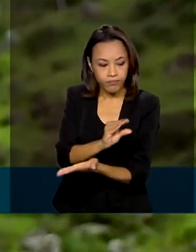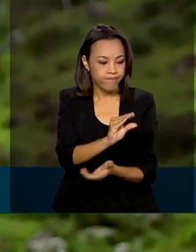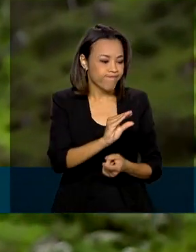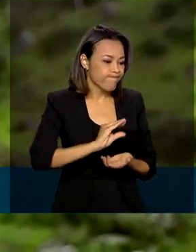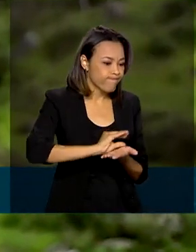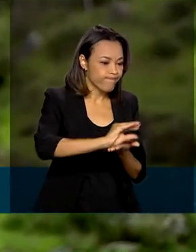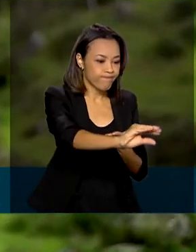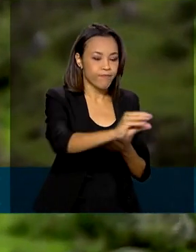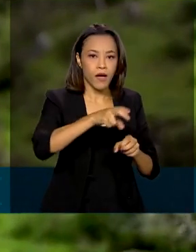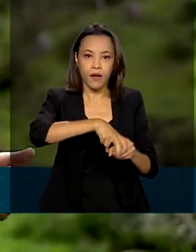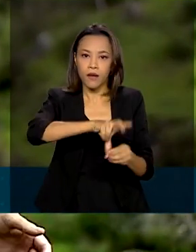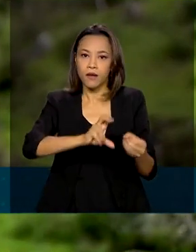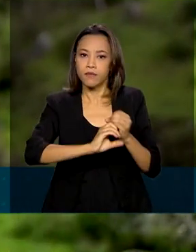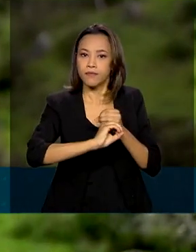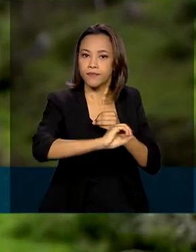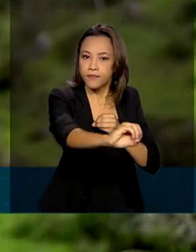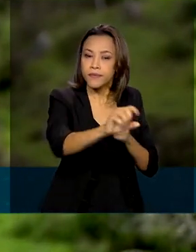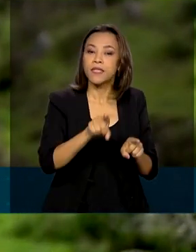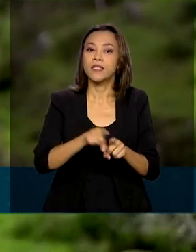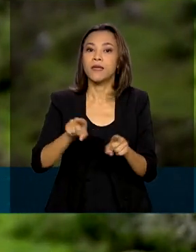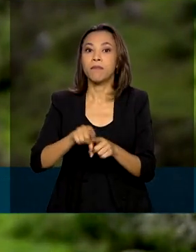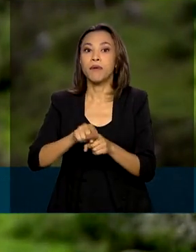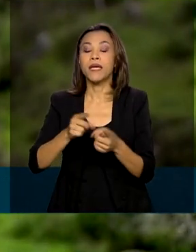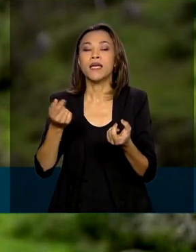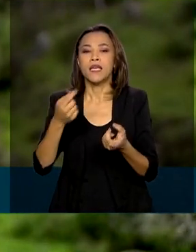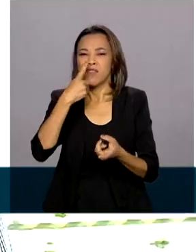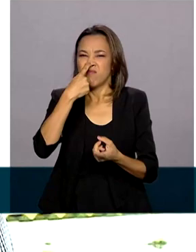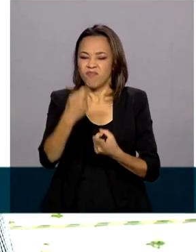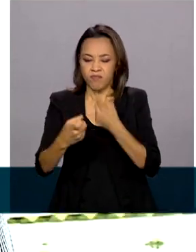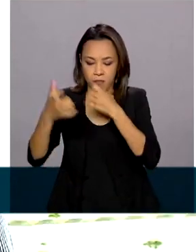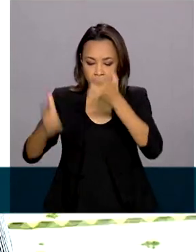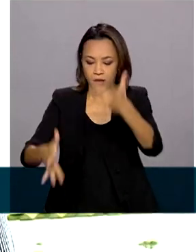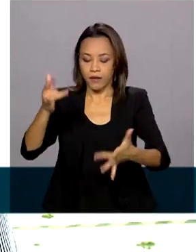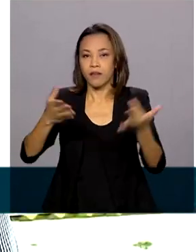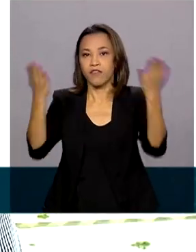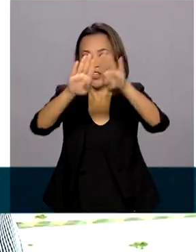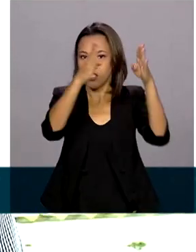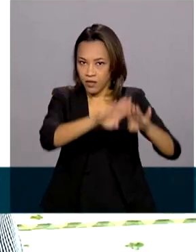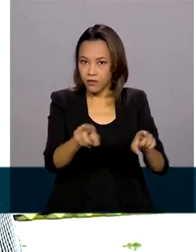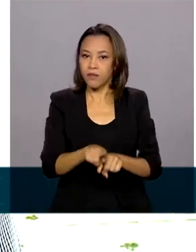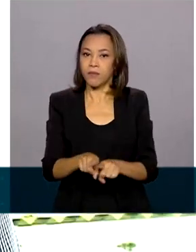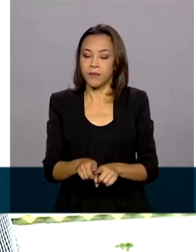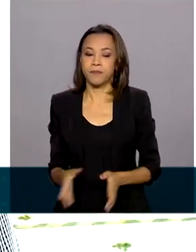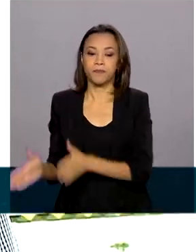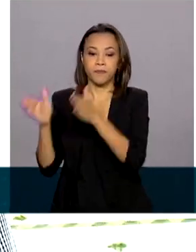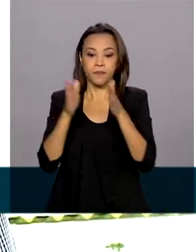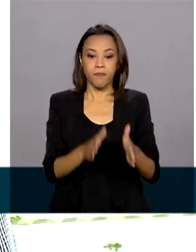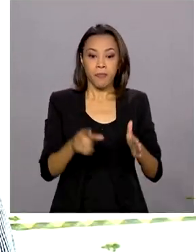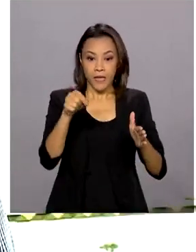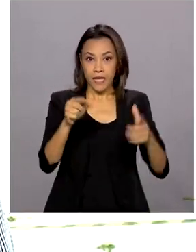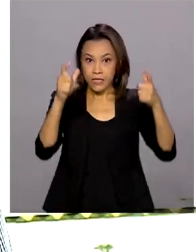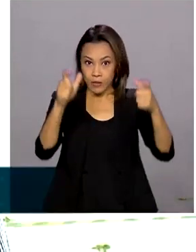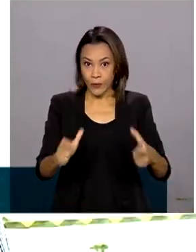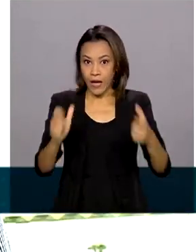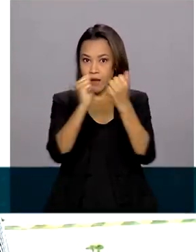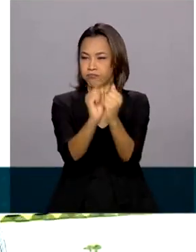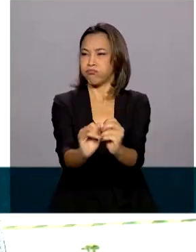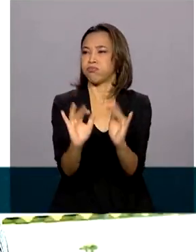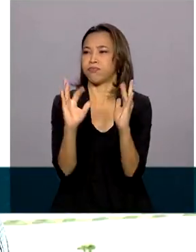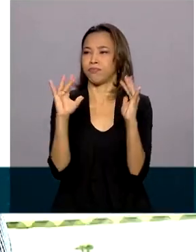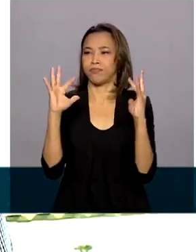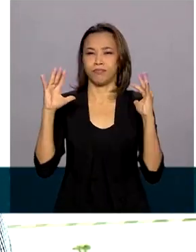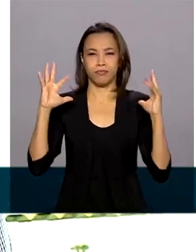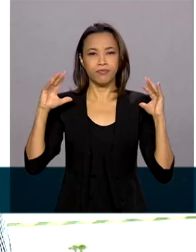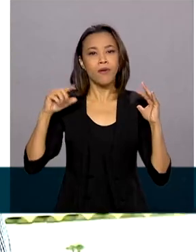e fechamento de lixões a céu aberto em Minas Gerais. O Parque Sempre Vivas, em Diamantina, é um dos parques que receberá essa